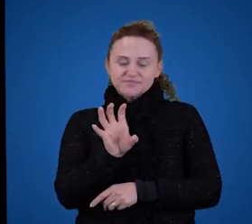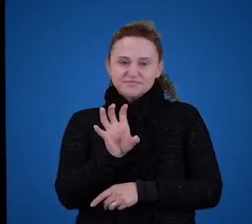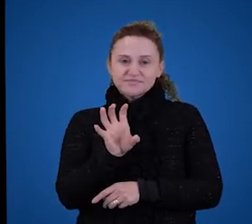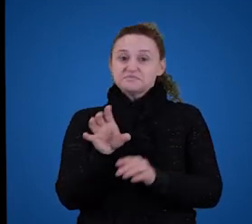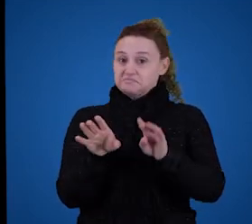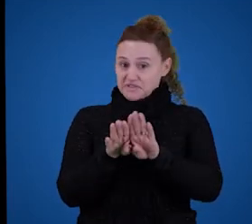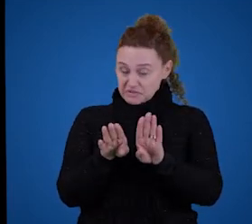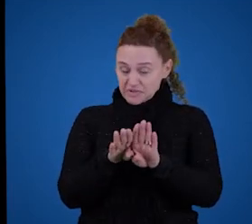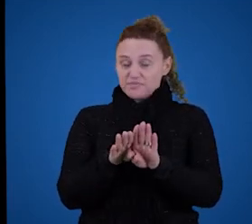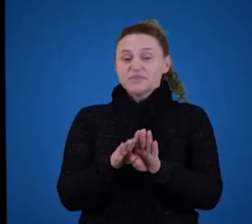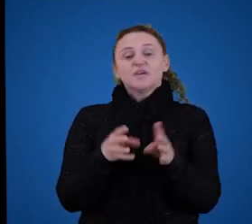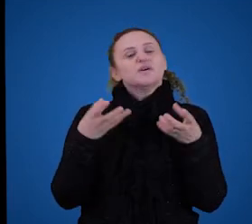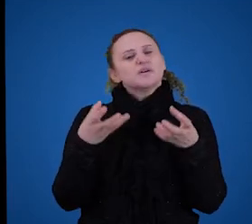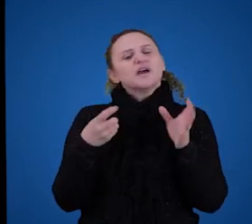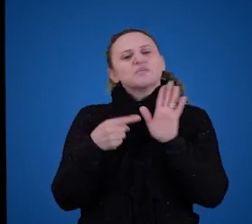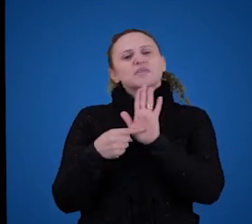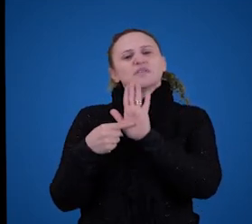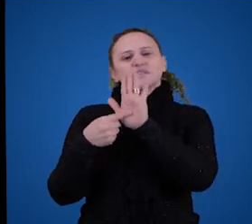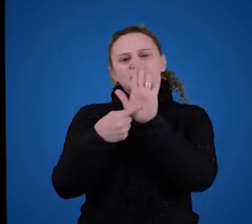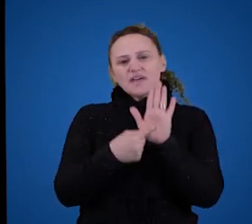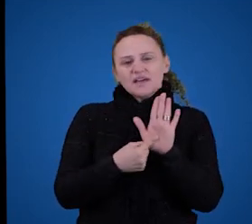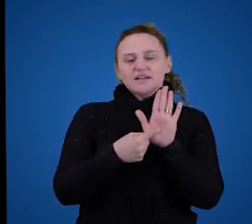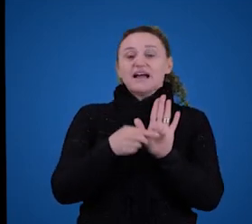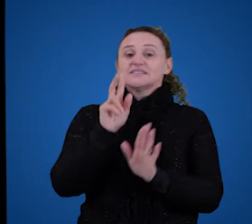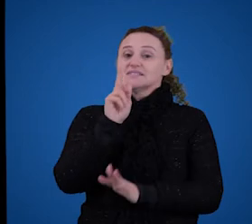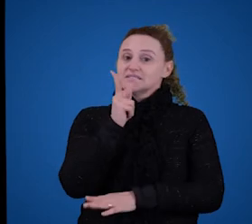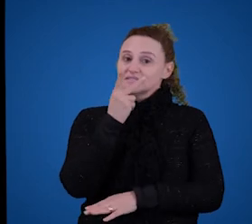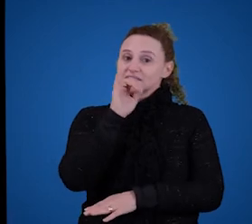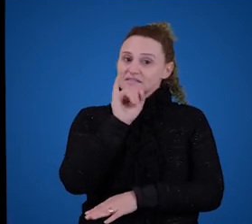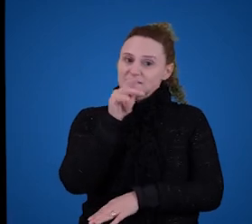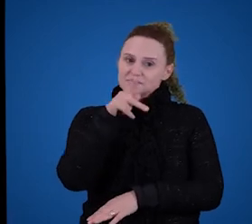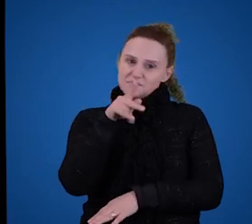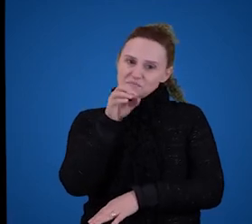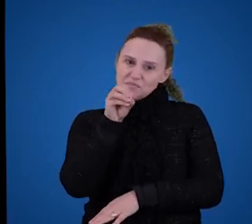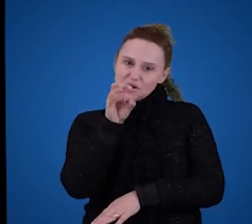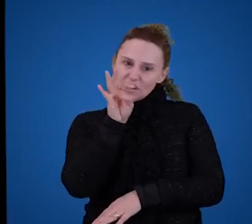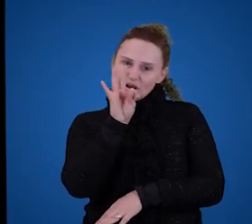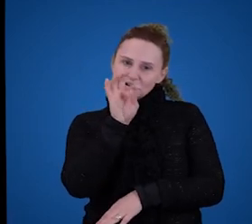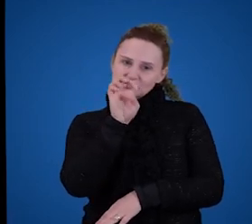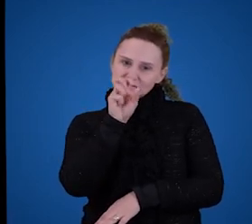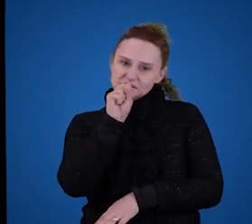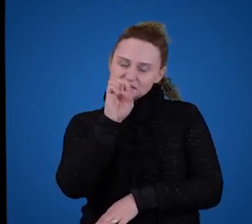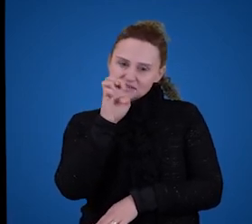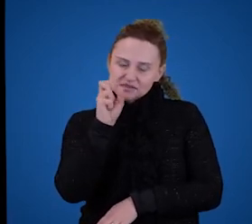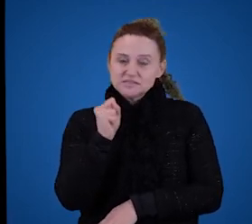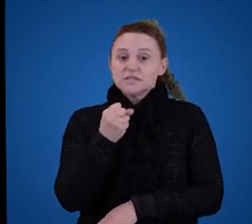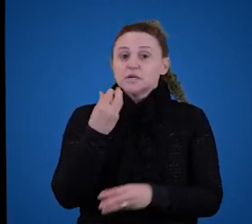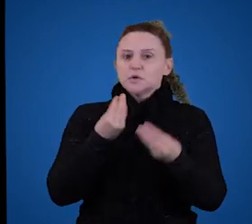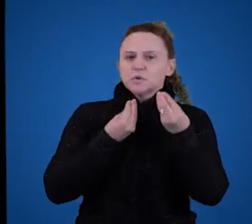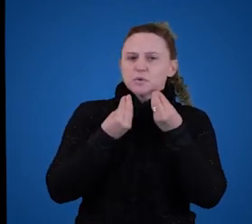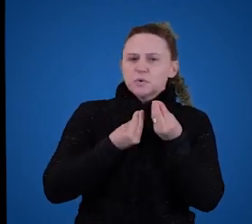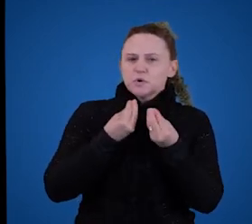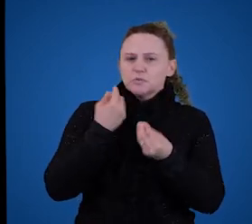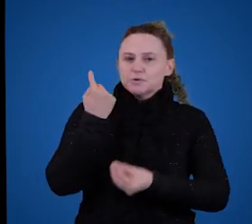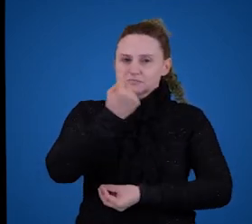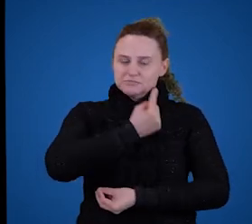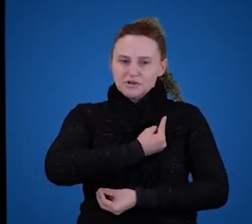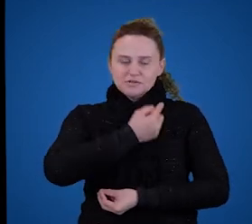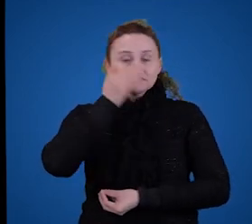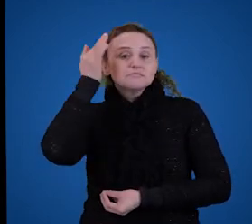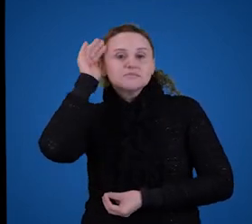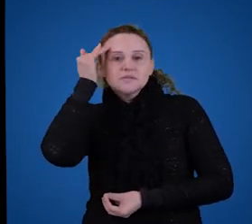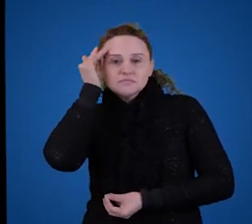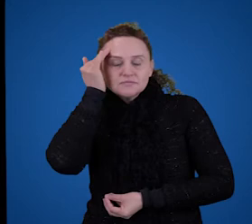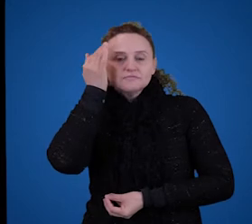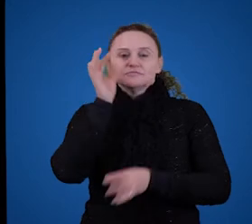aula são hipóteses para fazerem vocês pensarem sobre como nós compreendemos frases, em especial frases